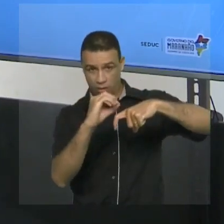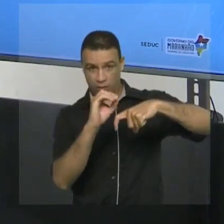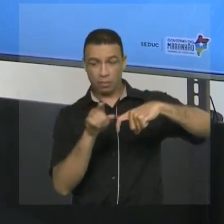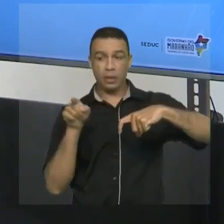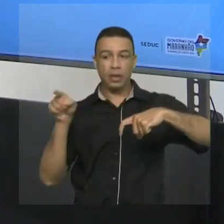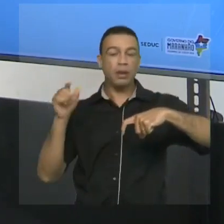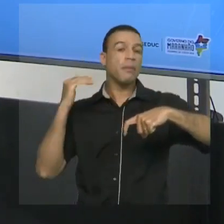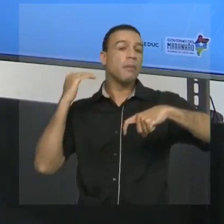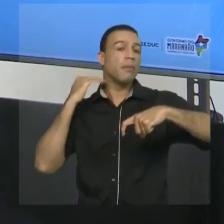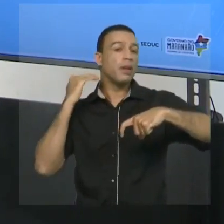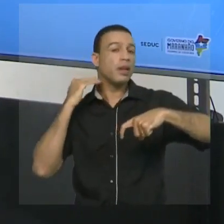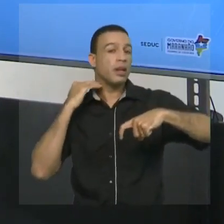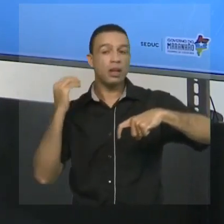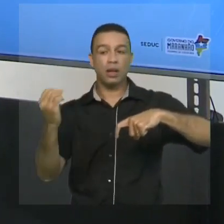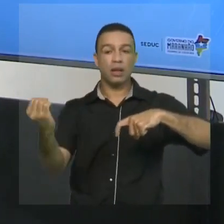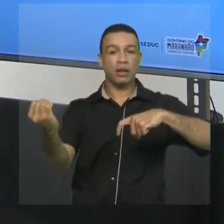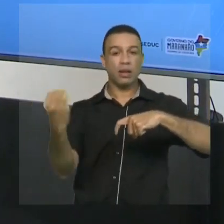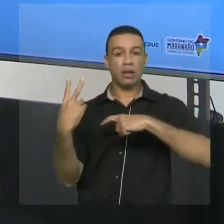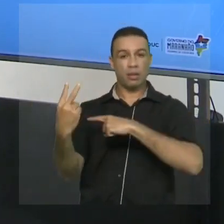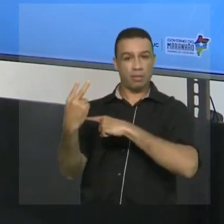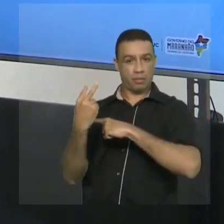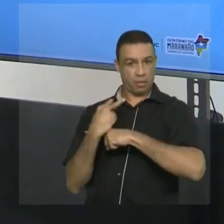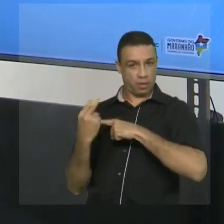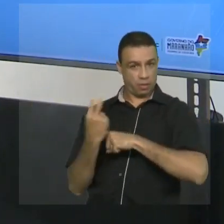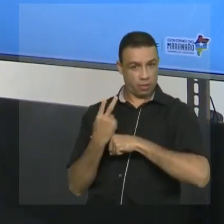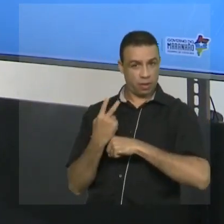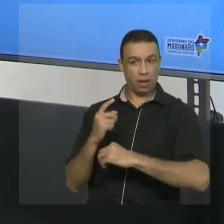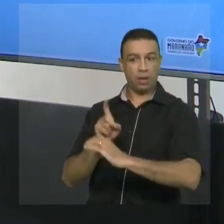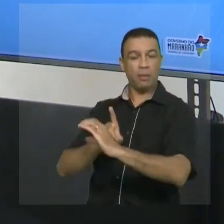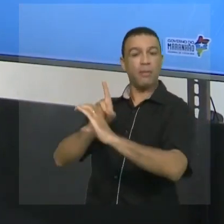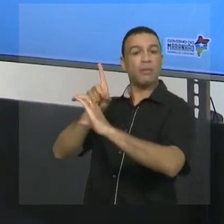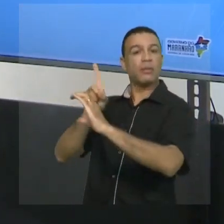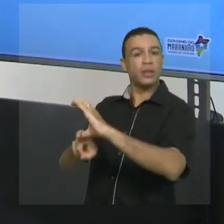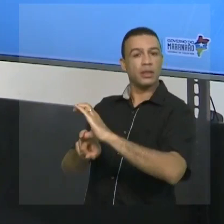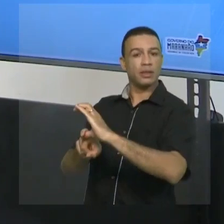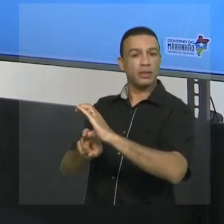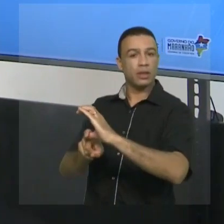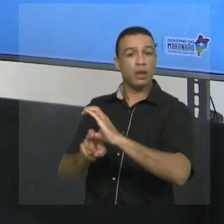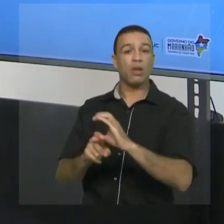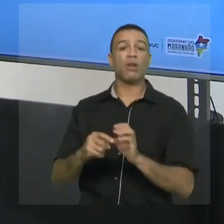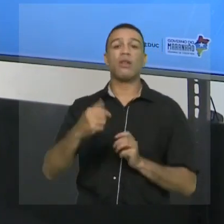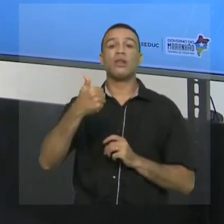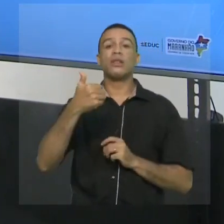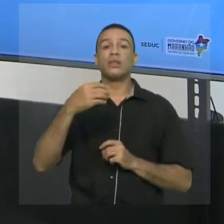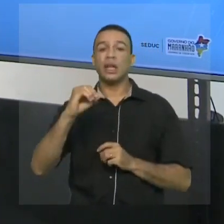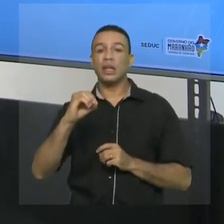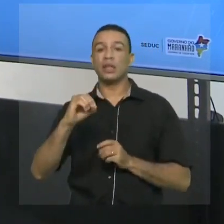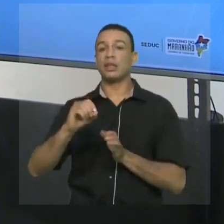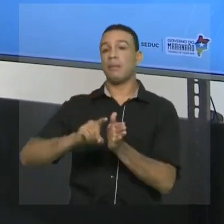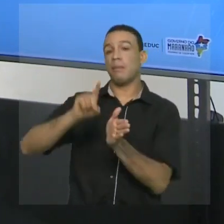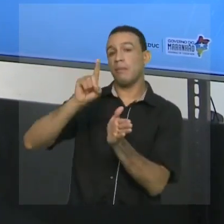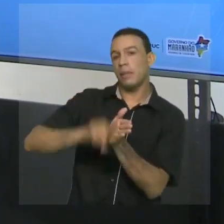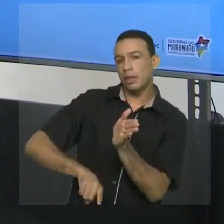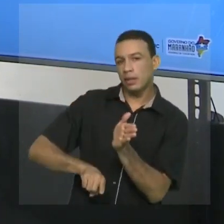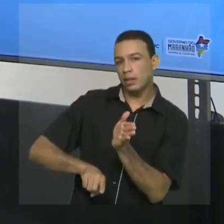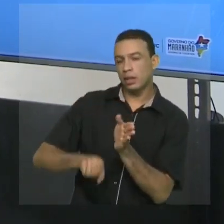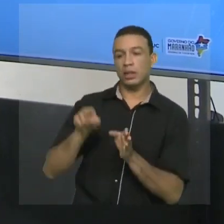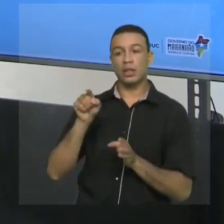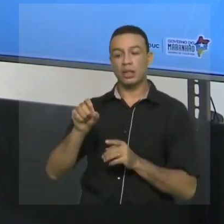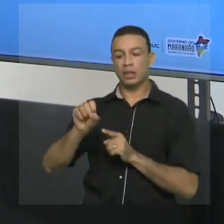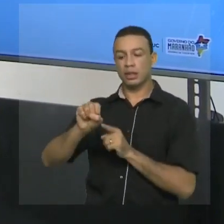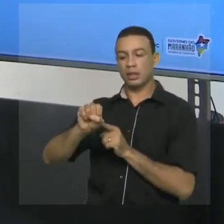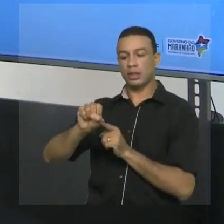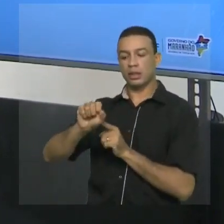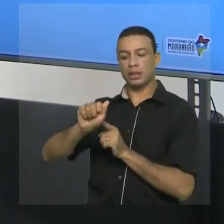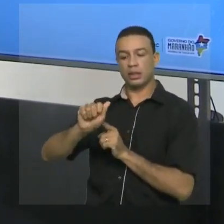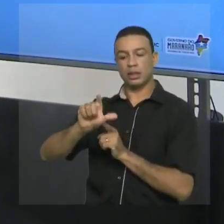ficando devendo para o banco. E aí eu fico com o saldo devedor, fico com o débito. Esse saldo, turma, é